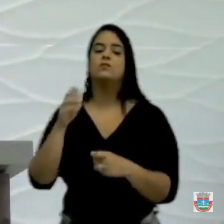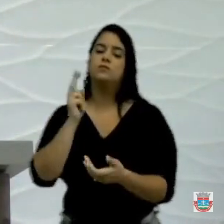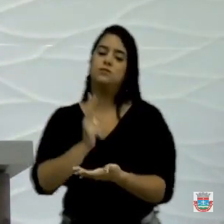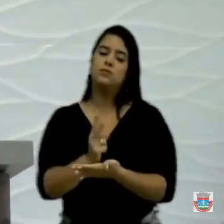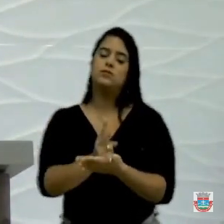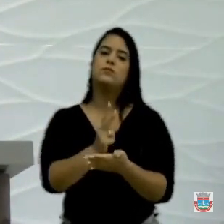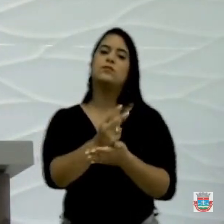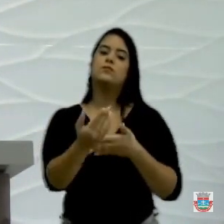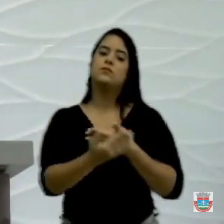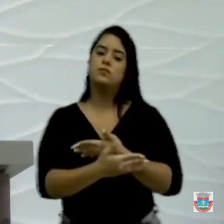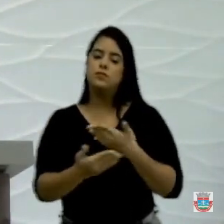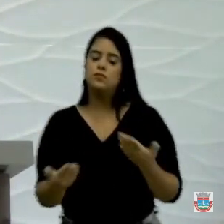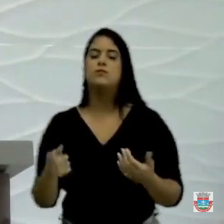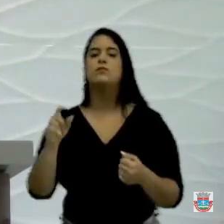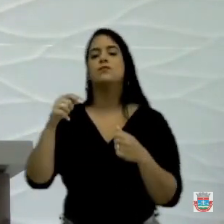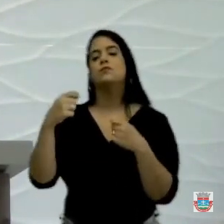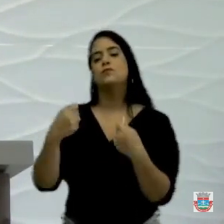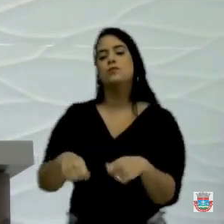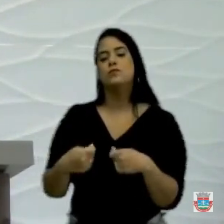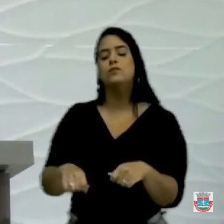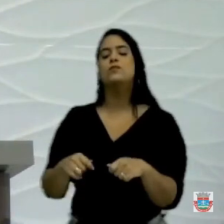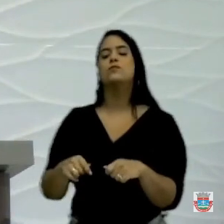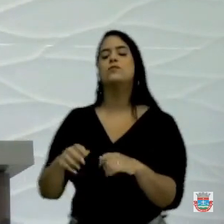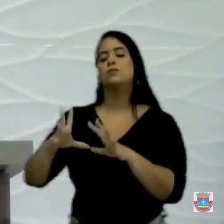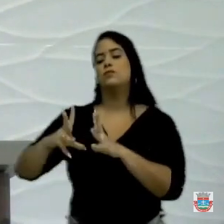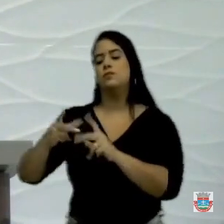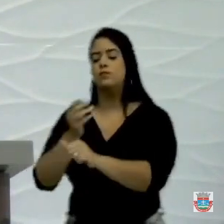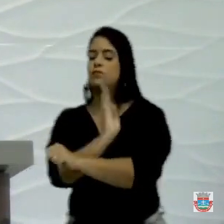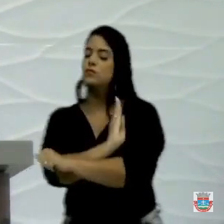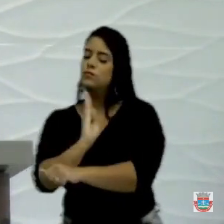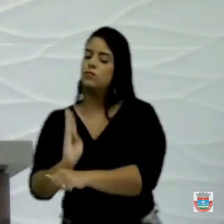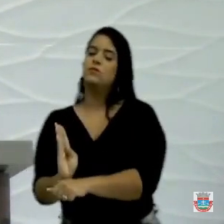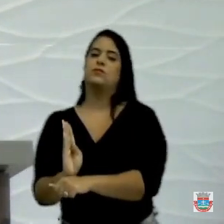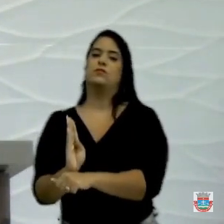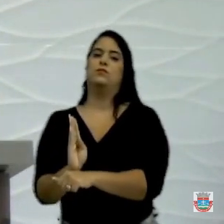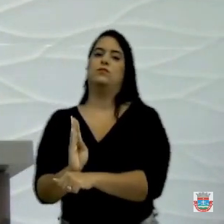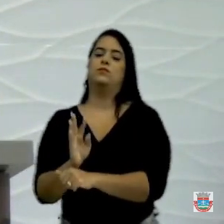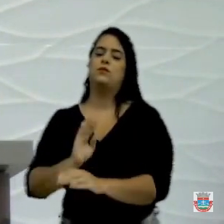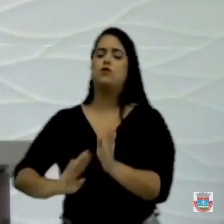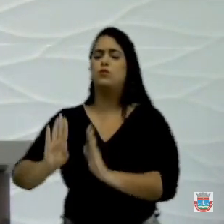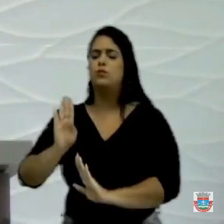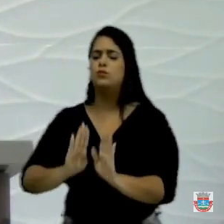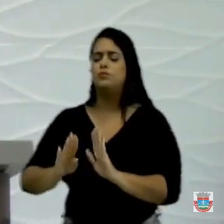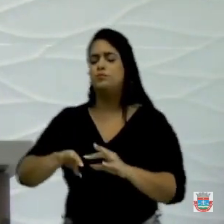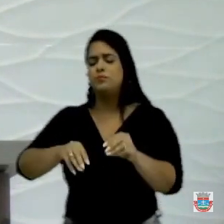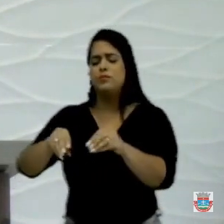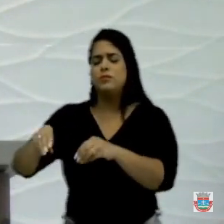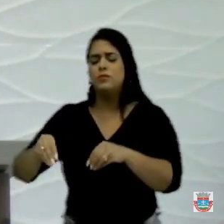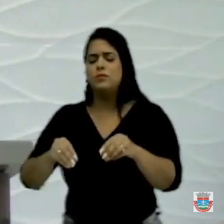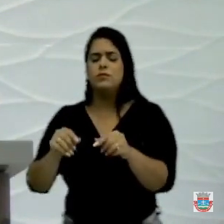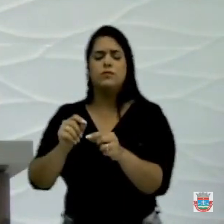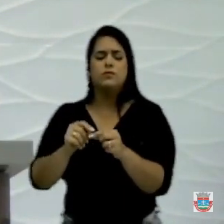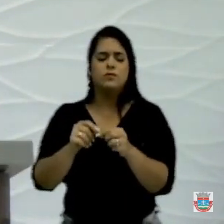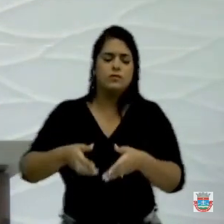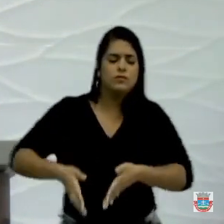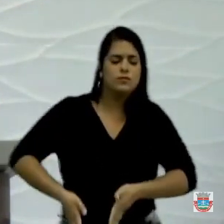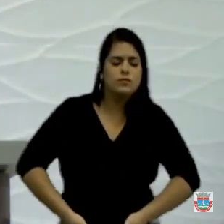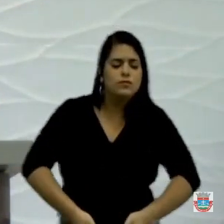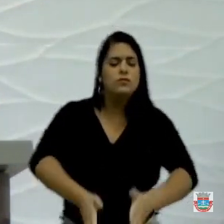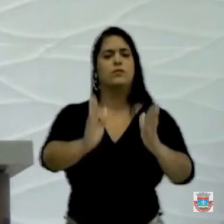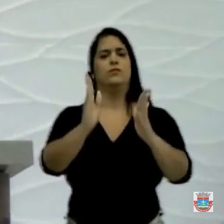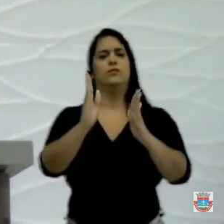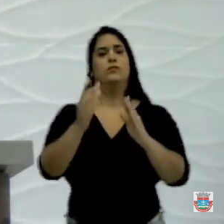que vocês precisam na limpeza de açúcar, na aração de terra, para fazer uma estrada, para marcar o exame, marcar uma